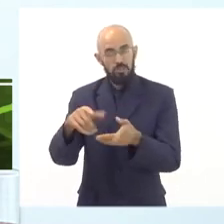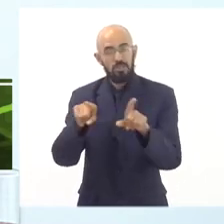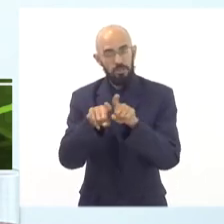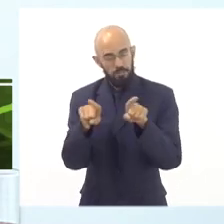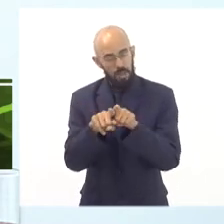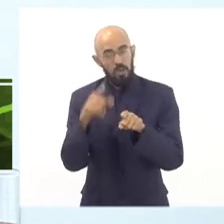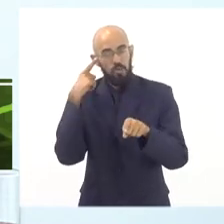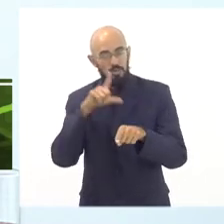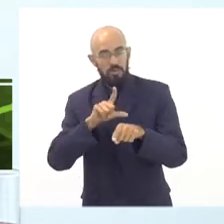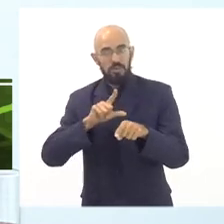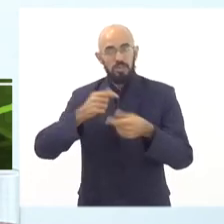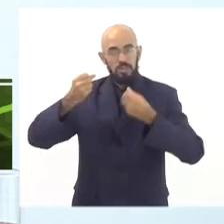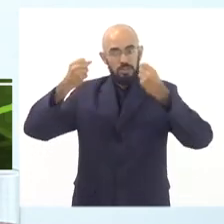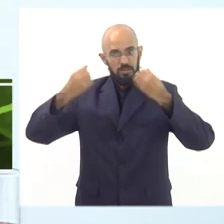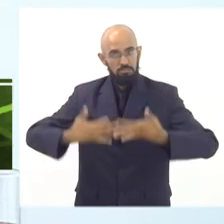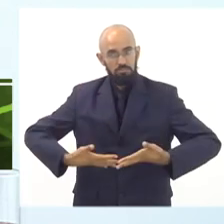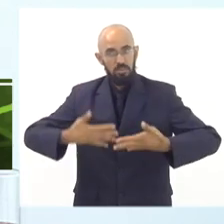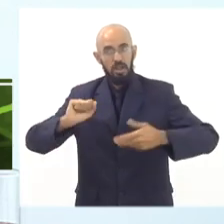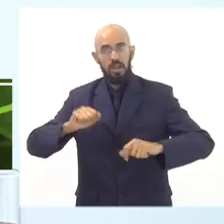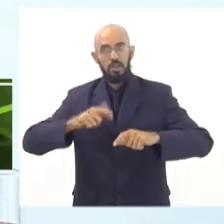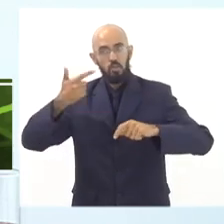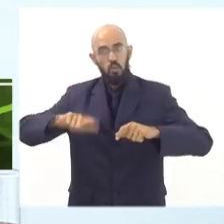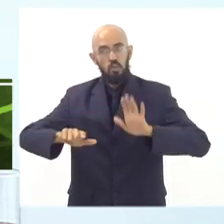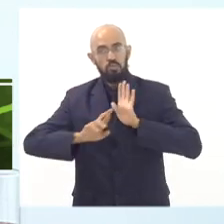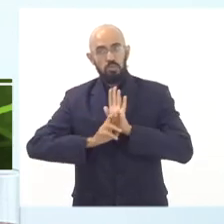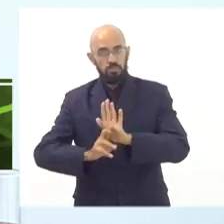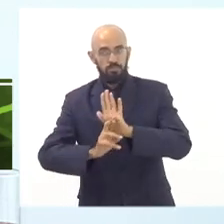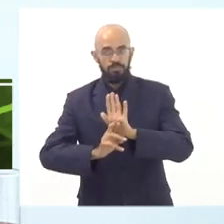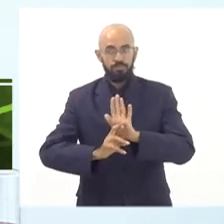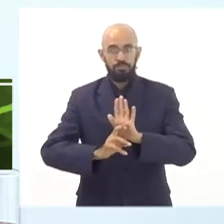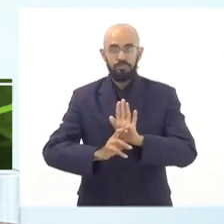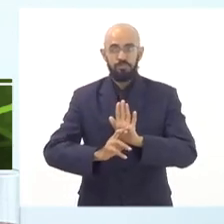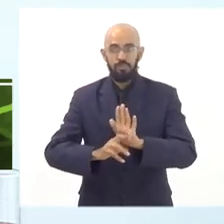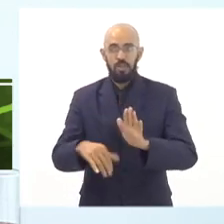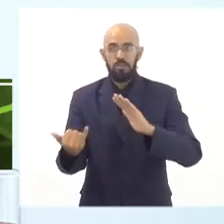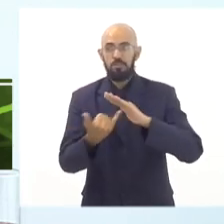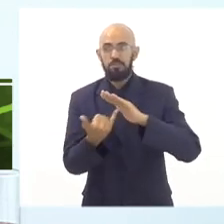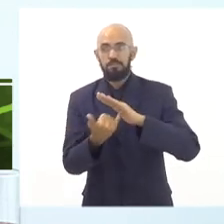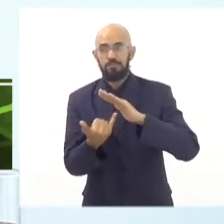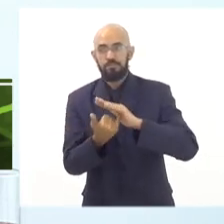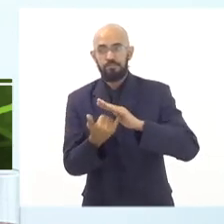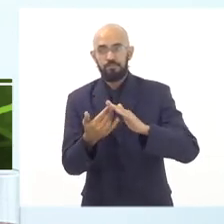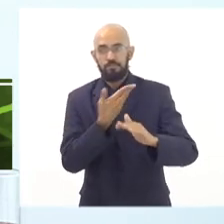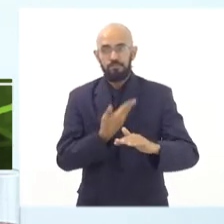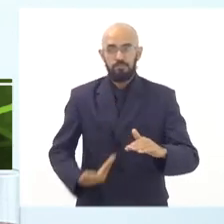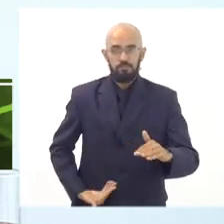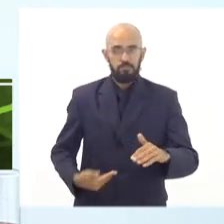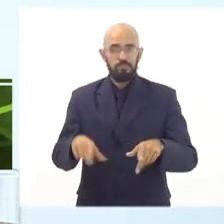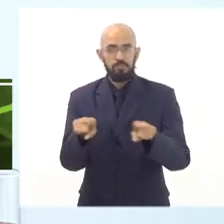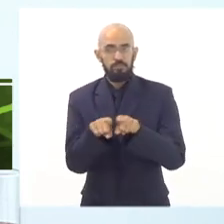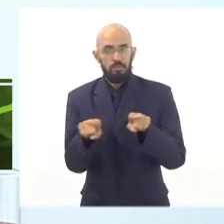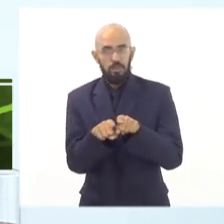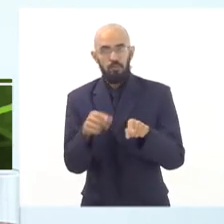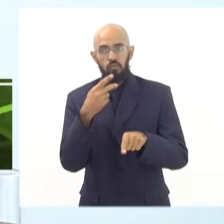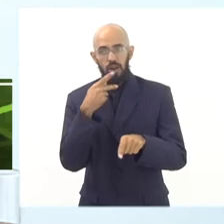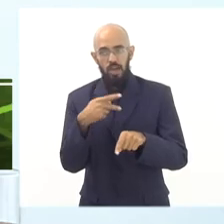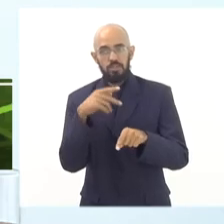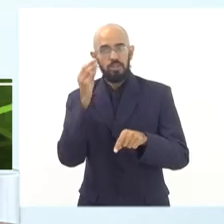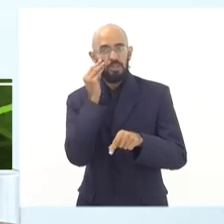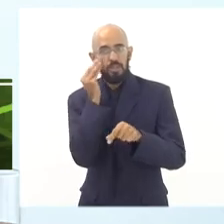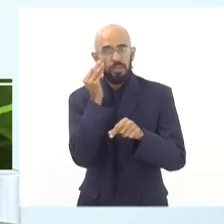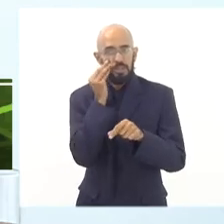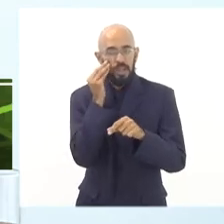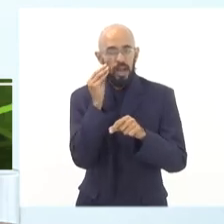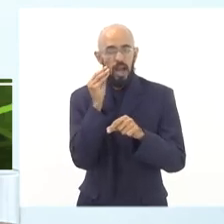gente para quando os demais representantes da sociedade, das instituições públicas forem falar, a gente indo tentando afunilar os